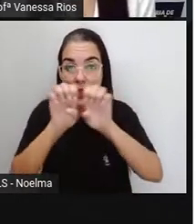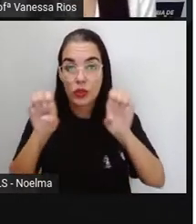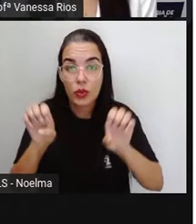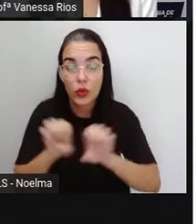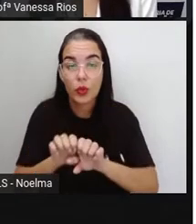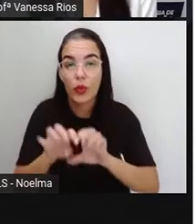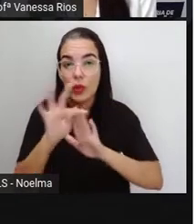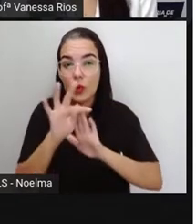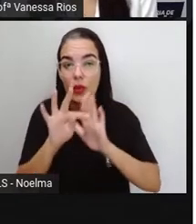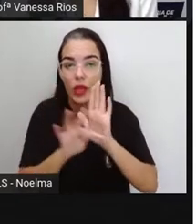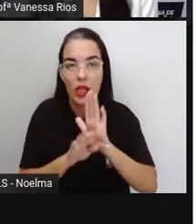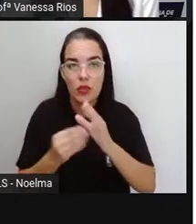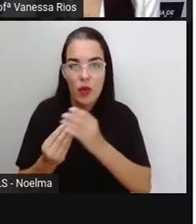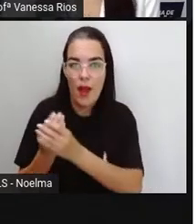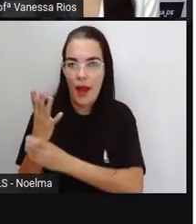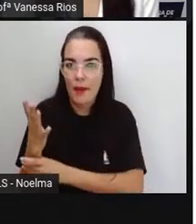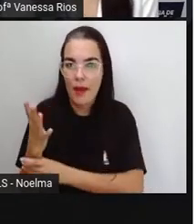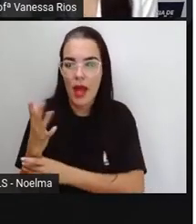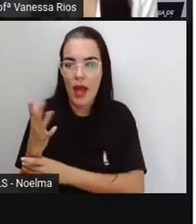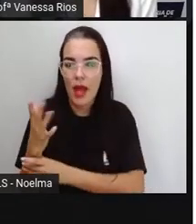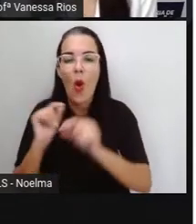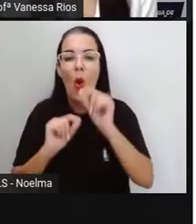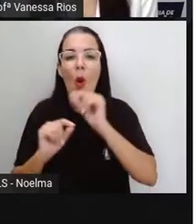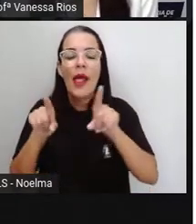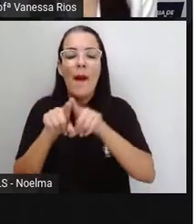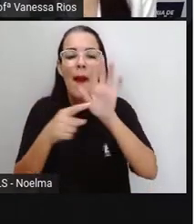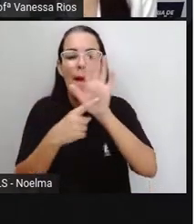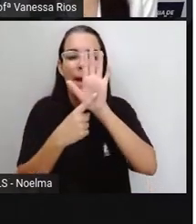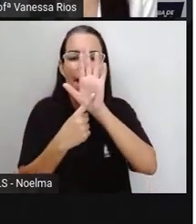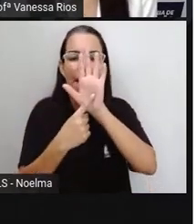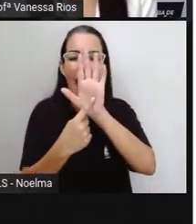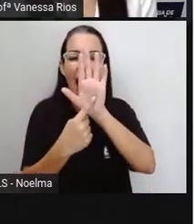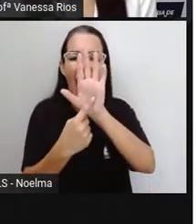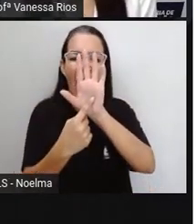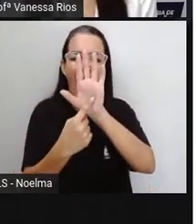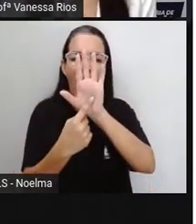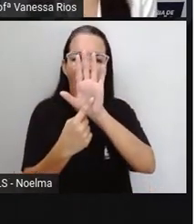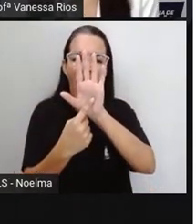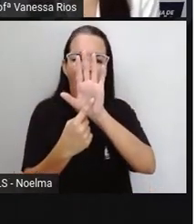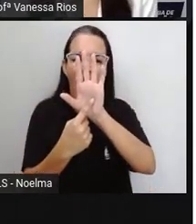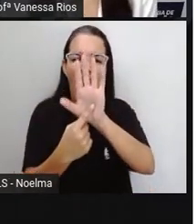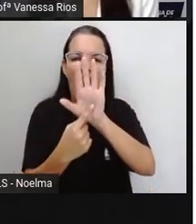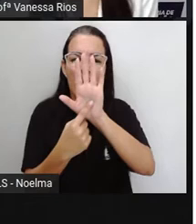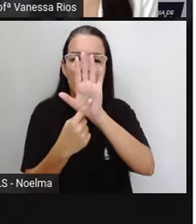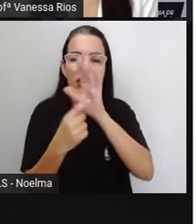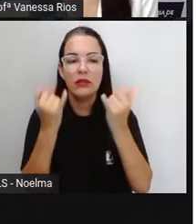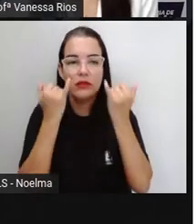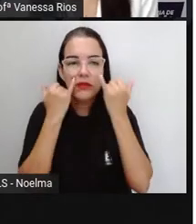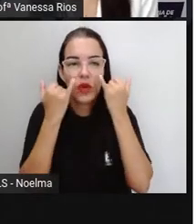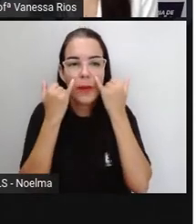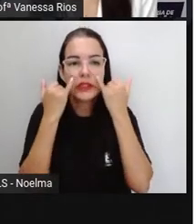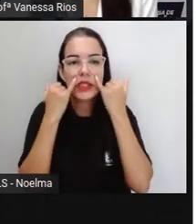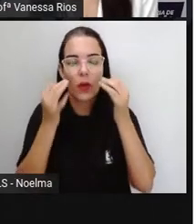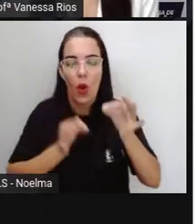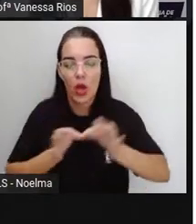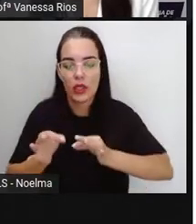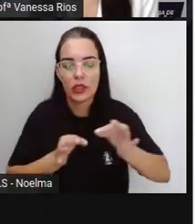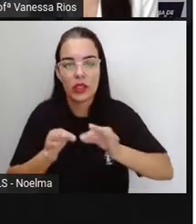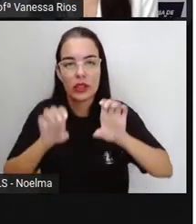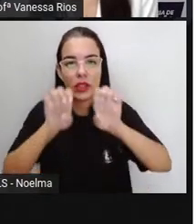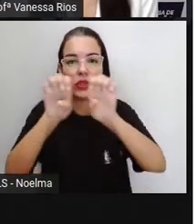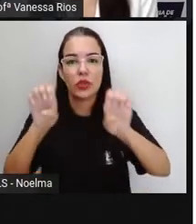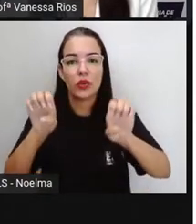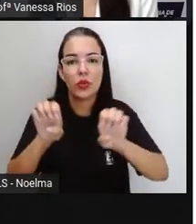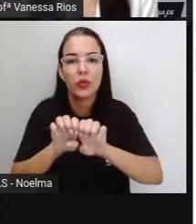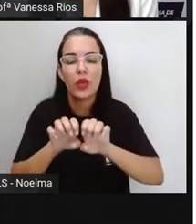texto, ele aparece. E o que é que aparece de informação, organizando a estrutura de uma reportagem? A gente